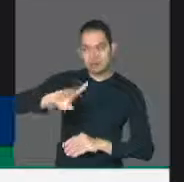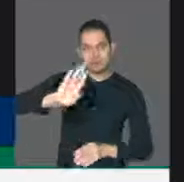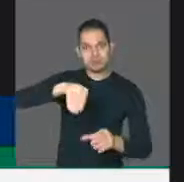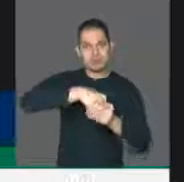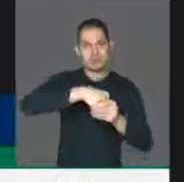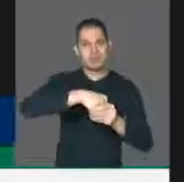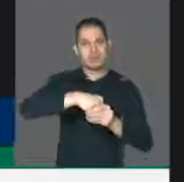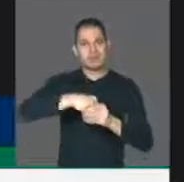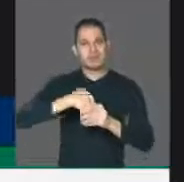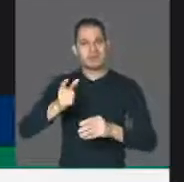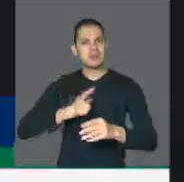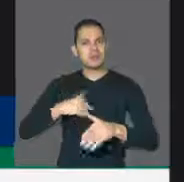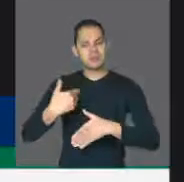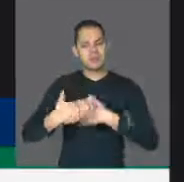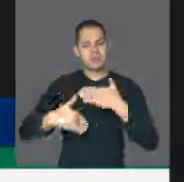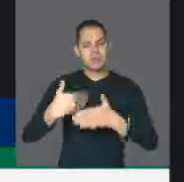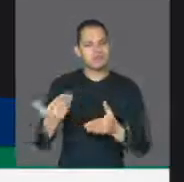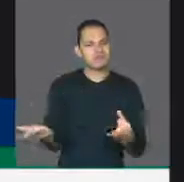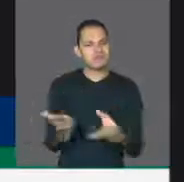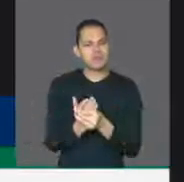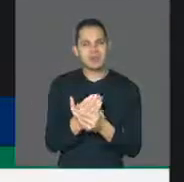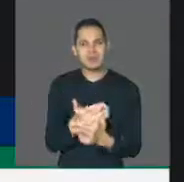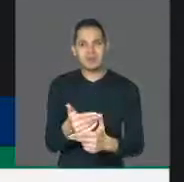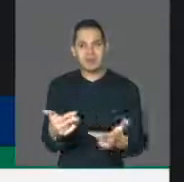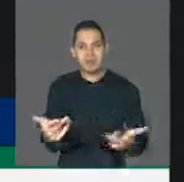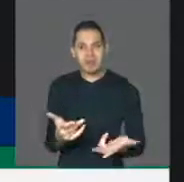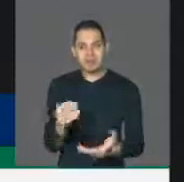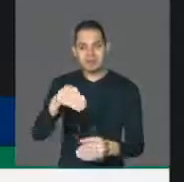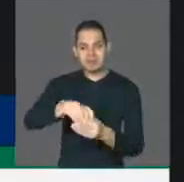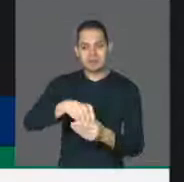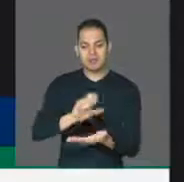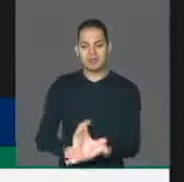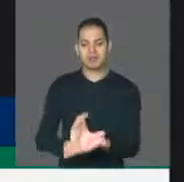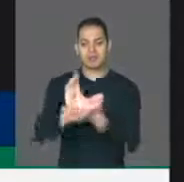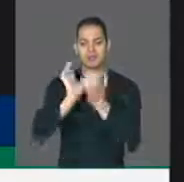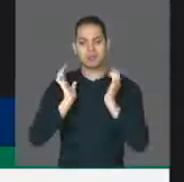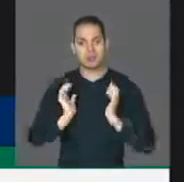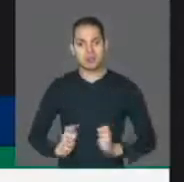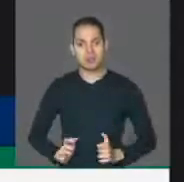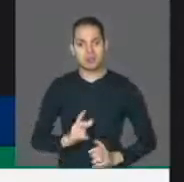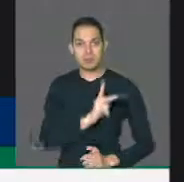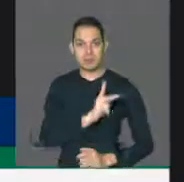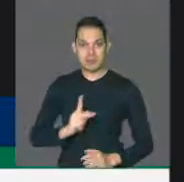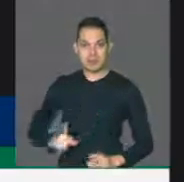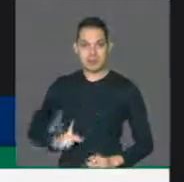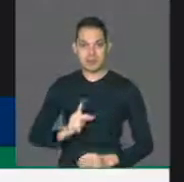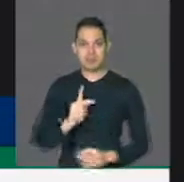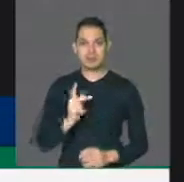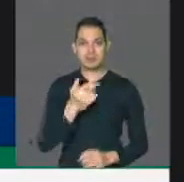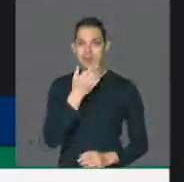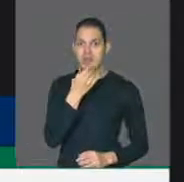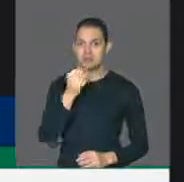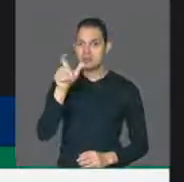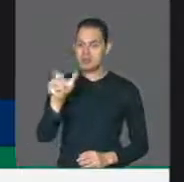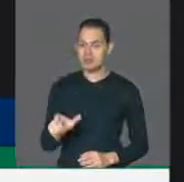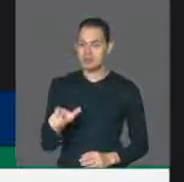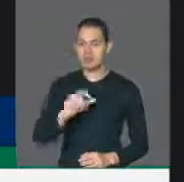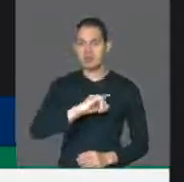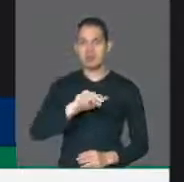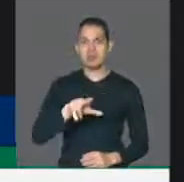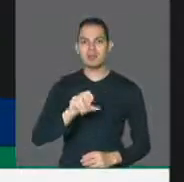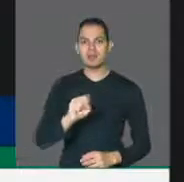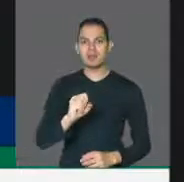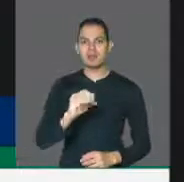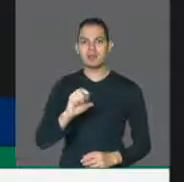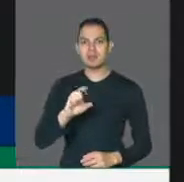Nós temos vários processos no Conselho de Ética e o nosso presidente Juscelino, que é o relator, fez um trabalho brilhante